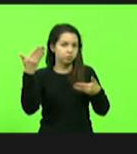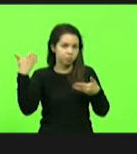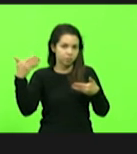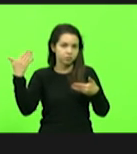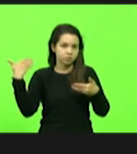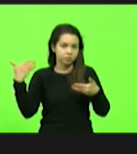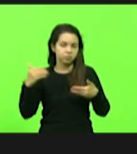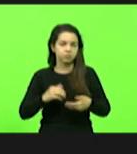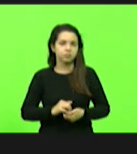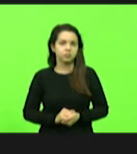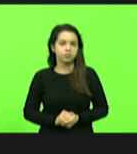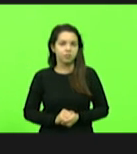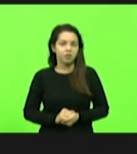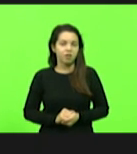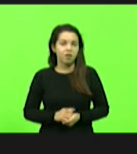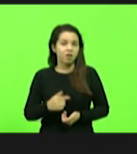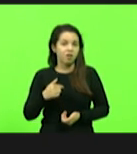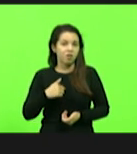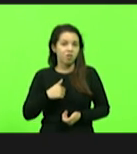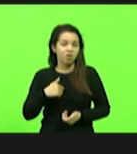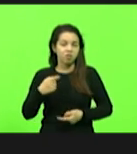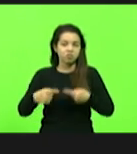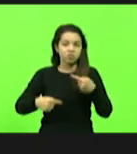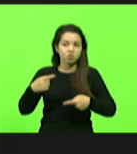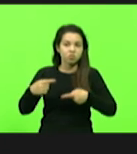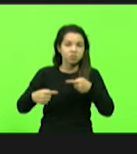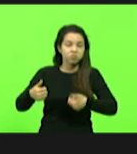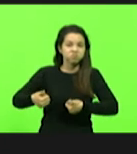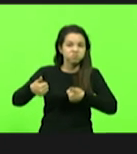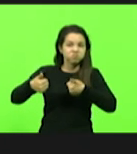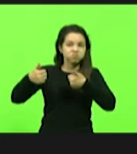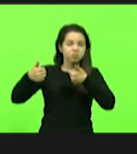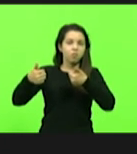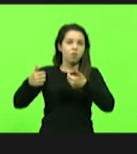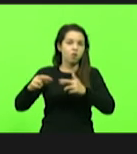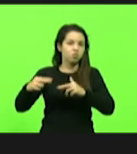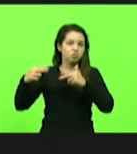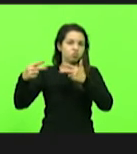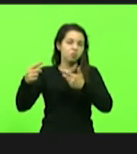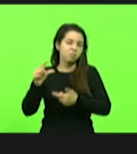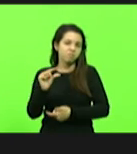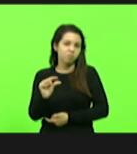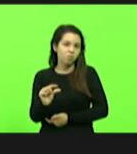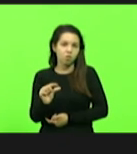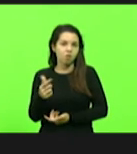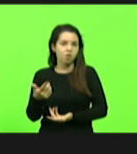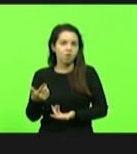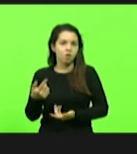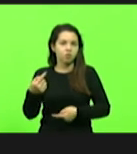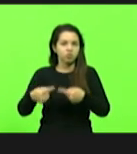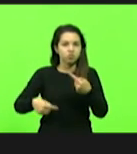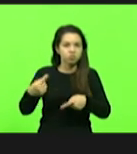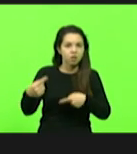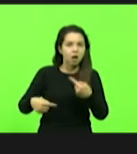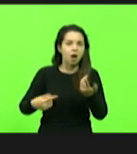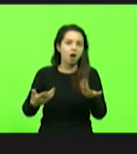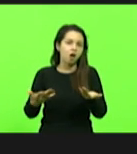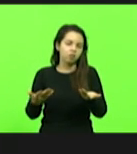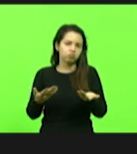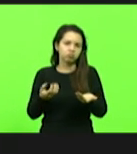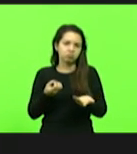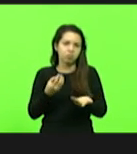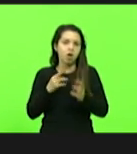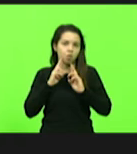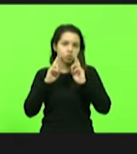pouco produtiva no sentido de deliberar e discutir, e o respeito ao espaço